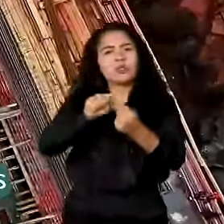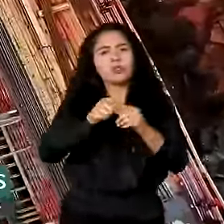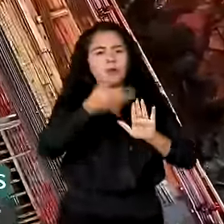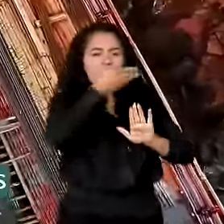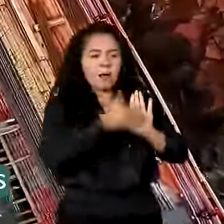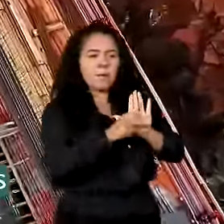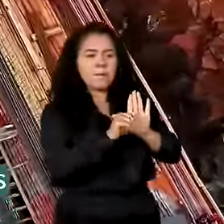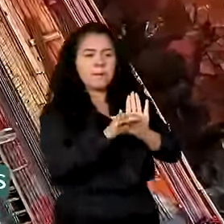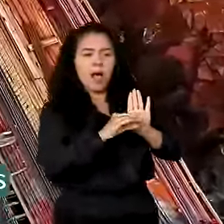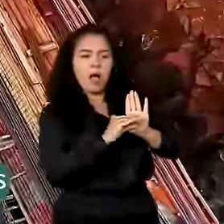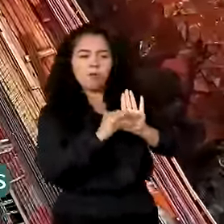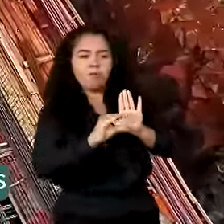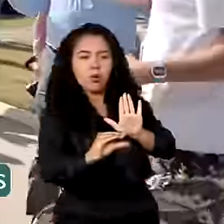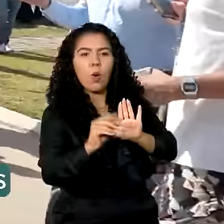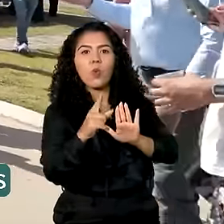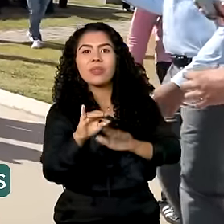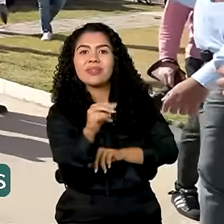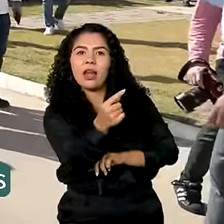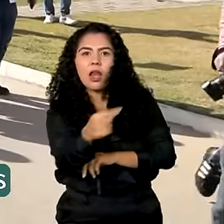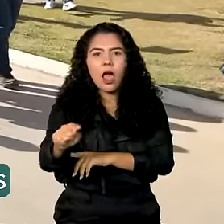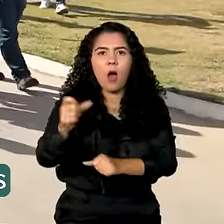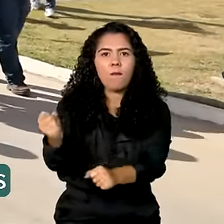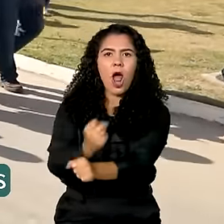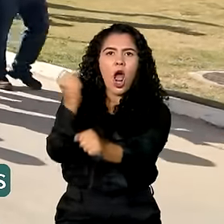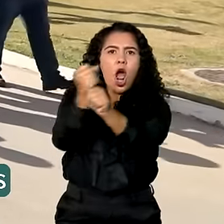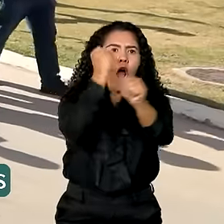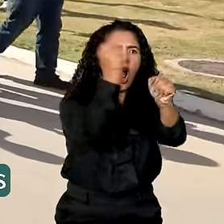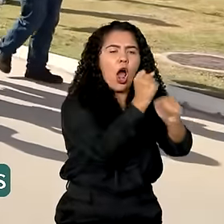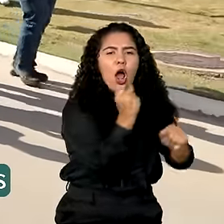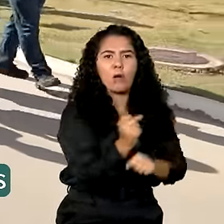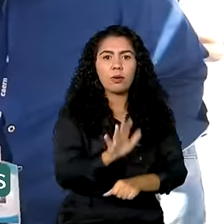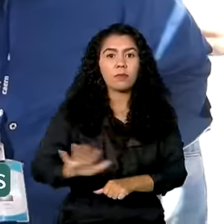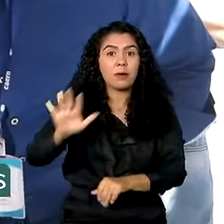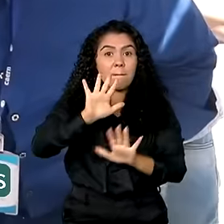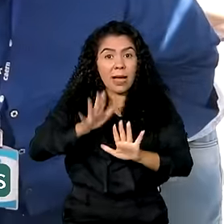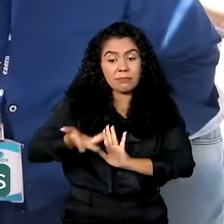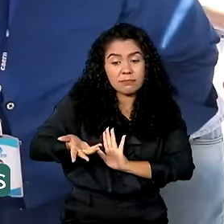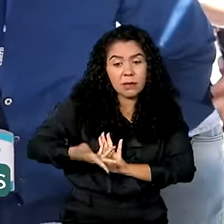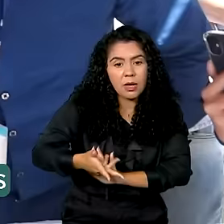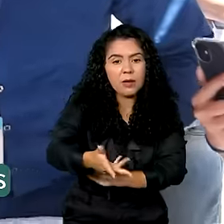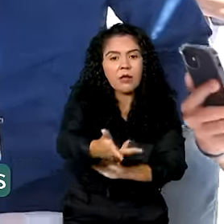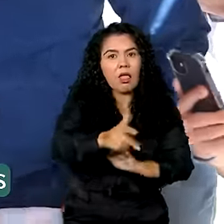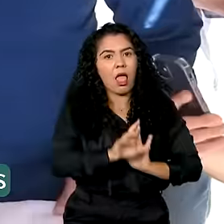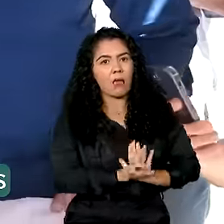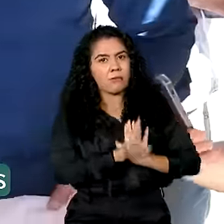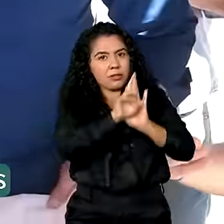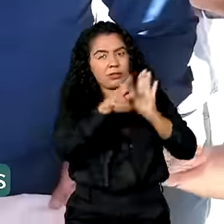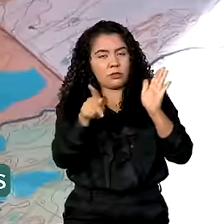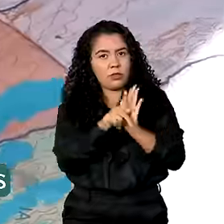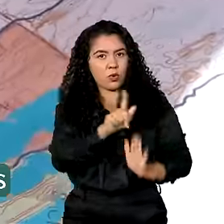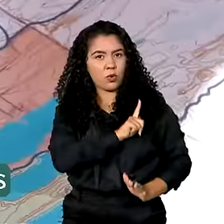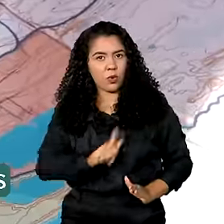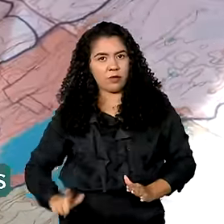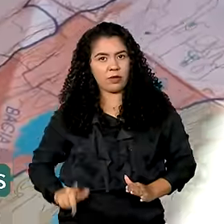em obras por todo o país. Para agilizar o andamento delas, a caravana do PAC do governo federal visita os